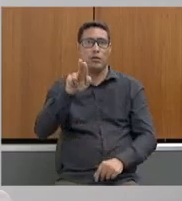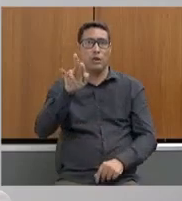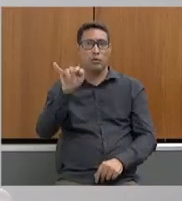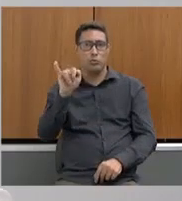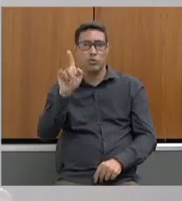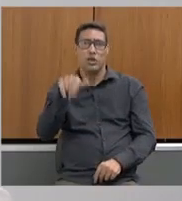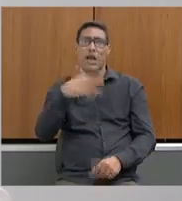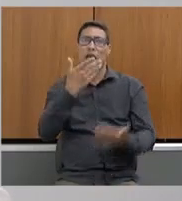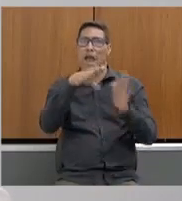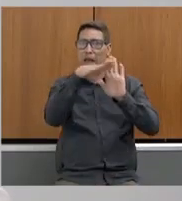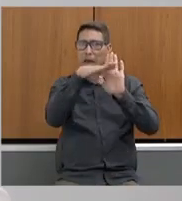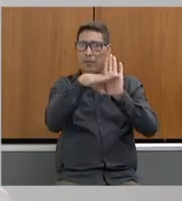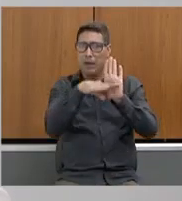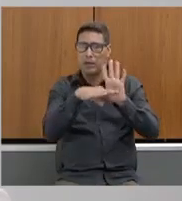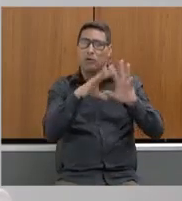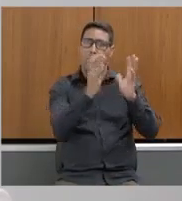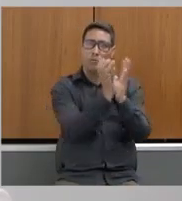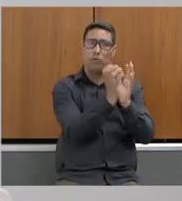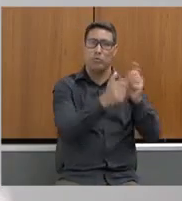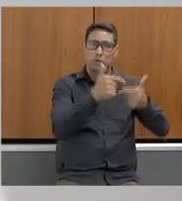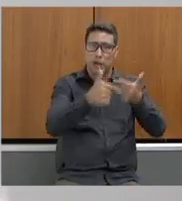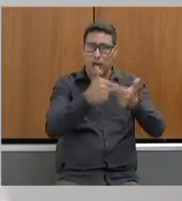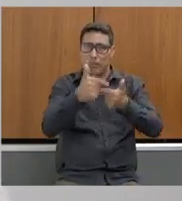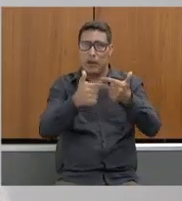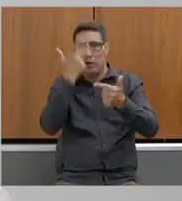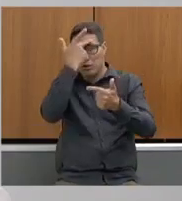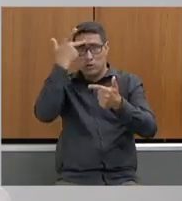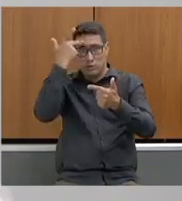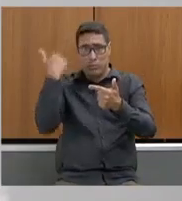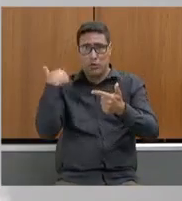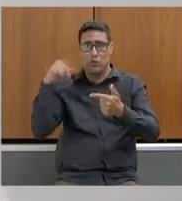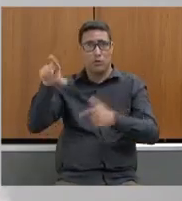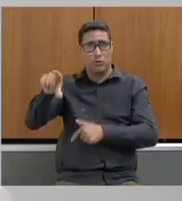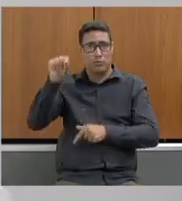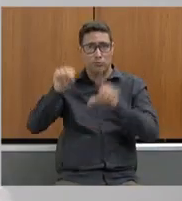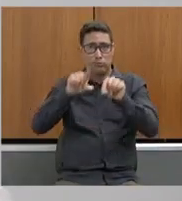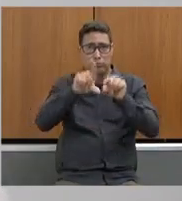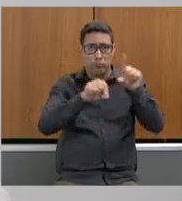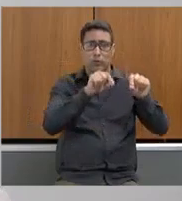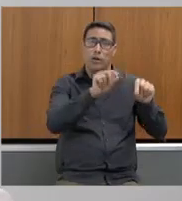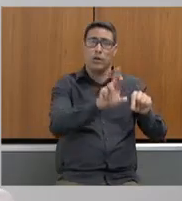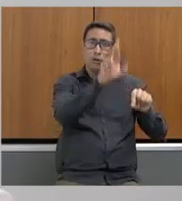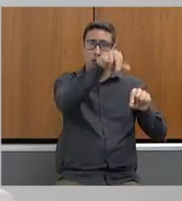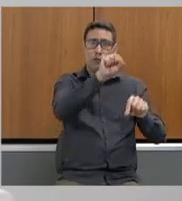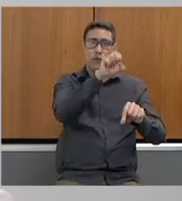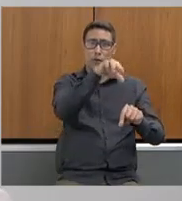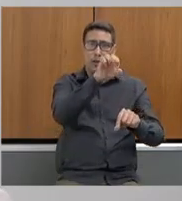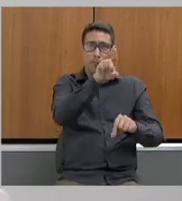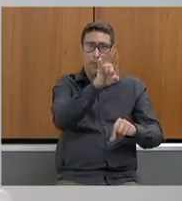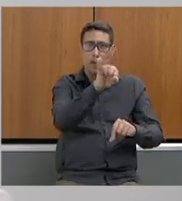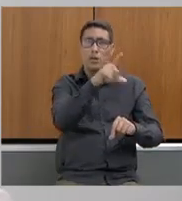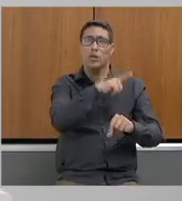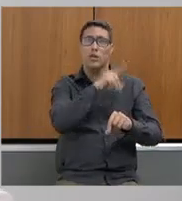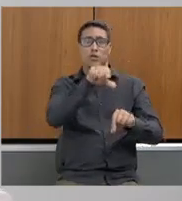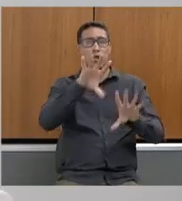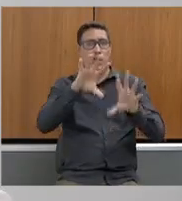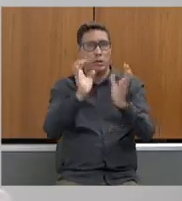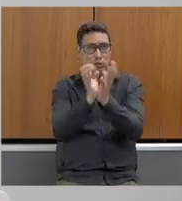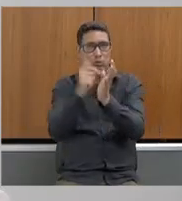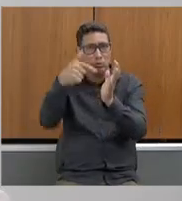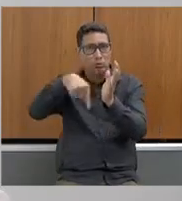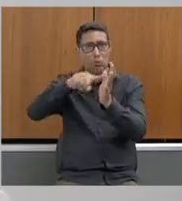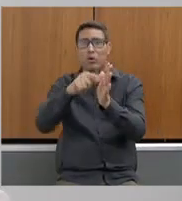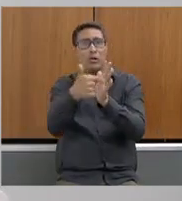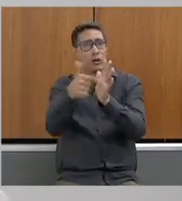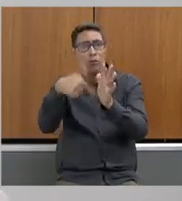padrão instituir grupos de trabalho com pessoas indicadas pela chefia da CEMAD? A CEMAD não tem um